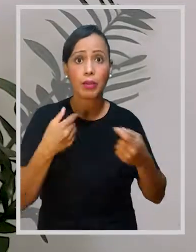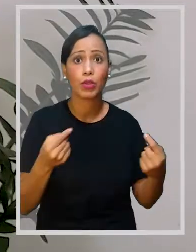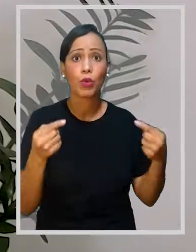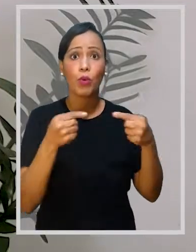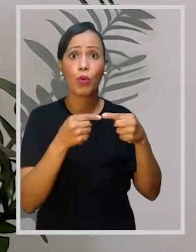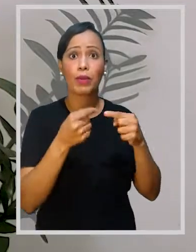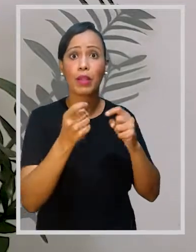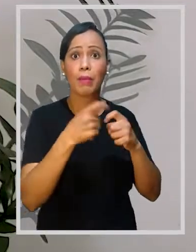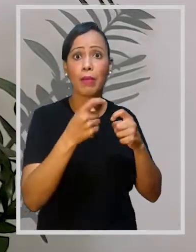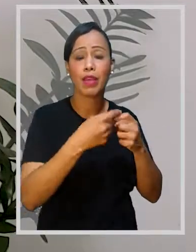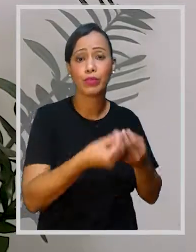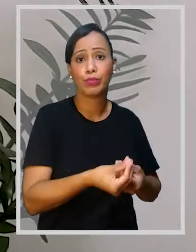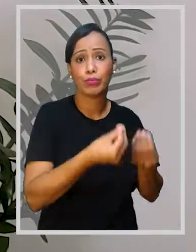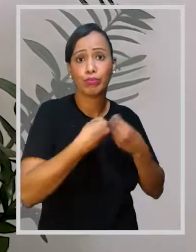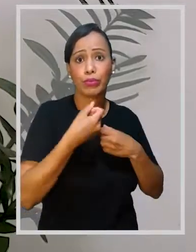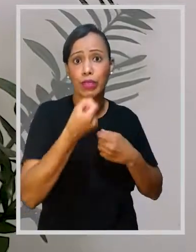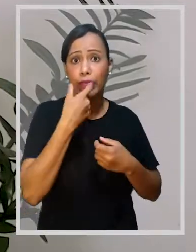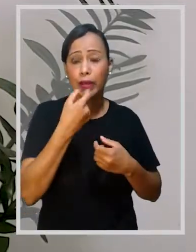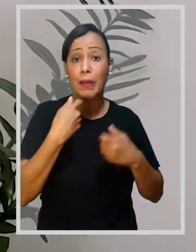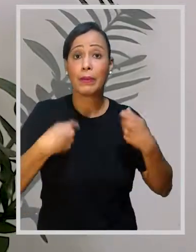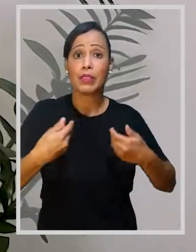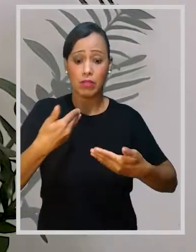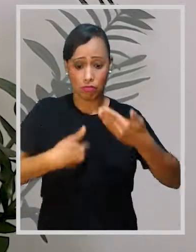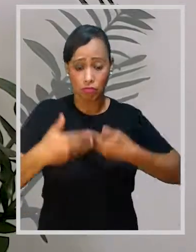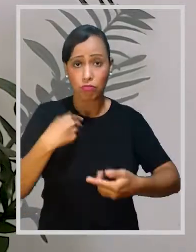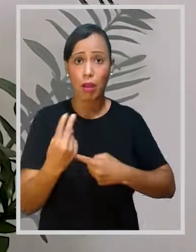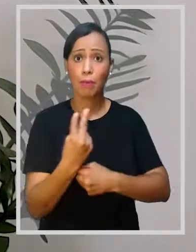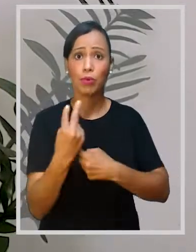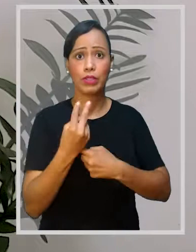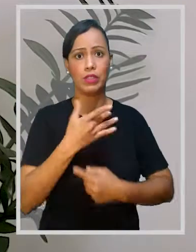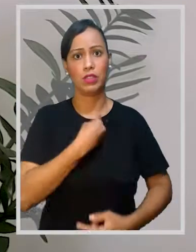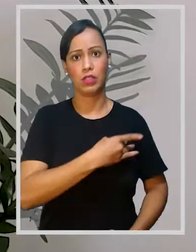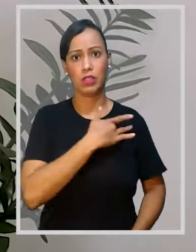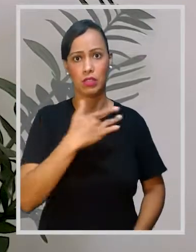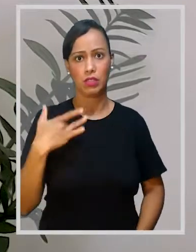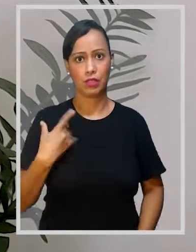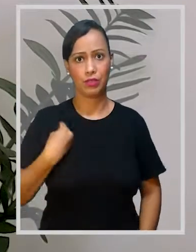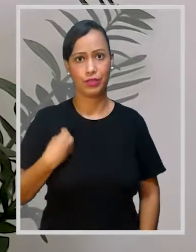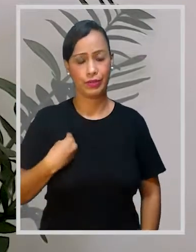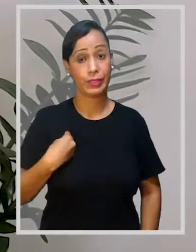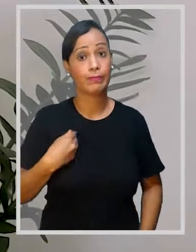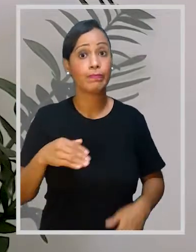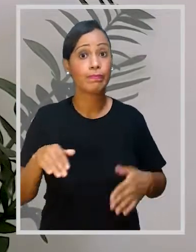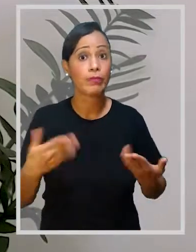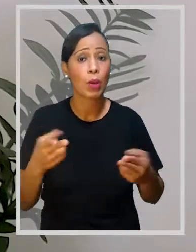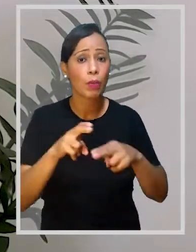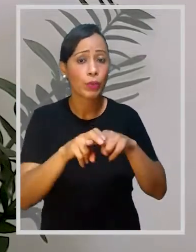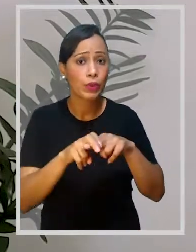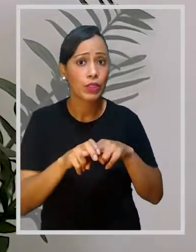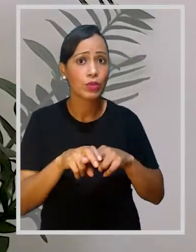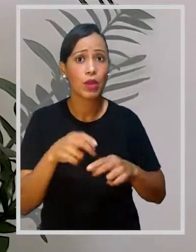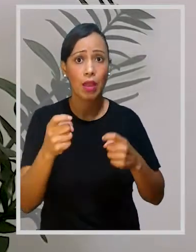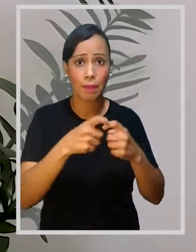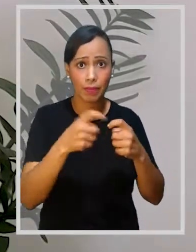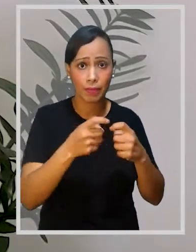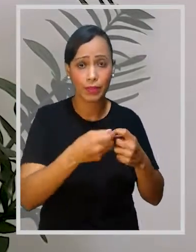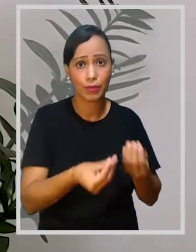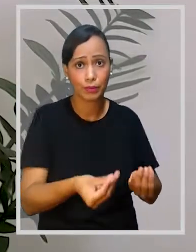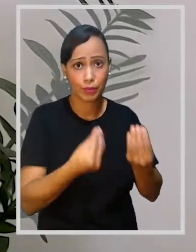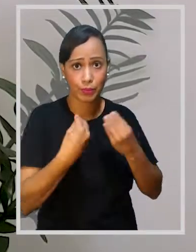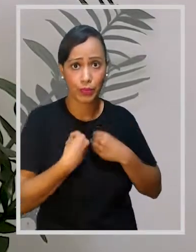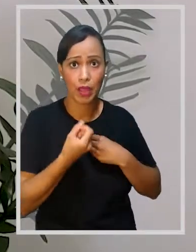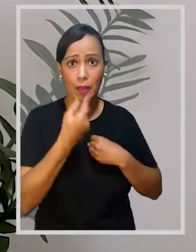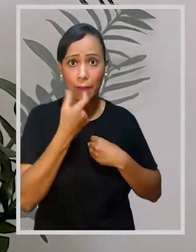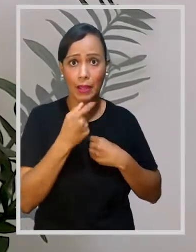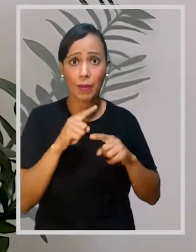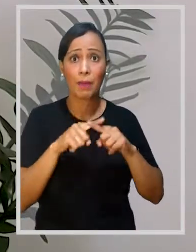corretamente, da forma como o médico prescreveu, é essencial para a saúde e para a qualidade de vida do paciente. Por